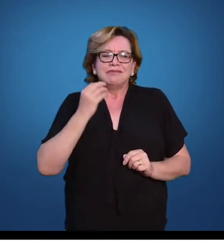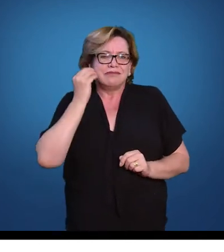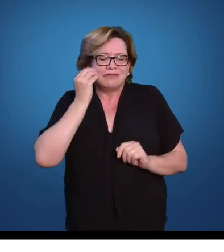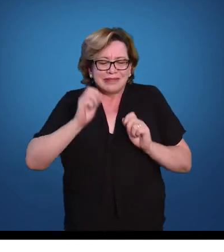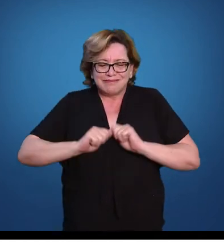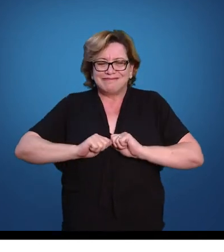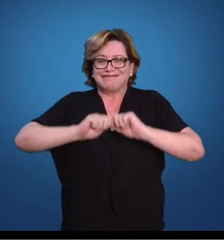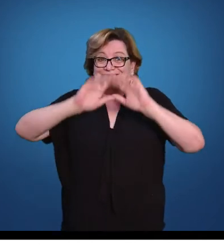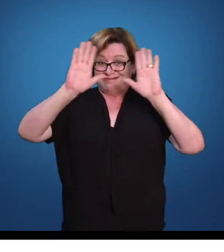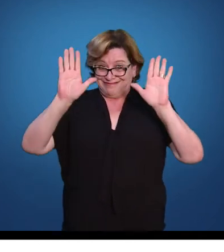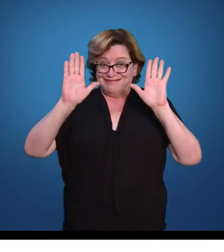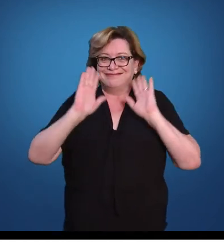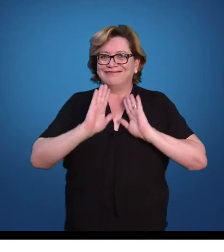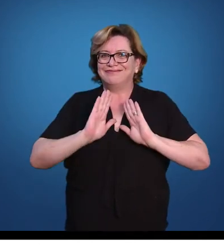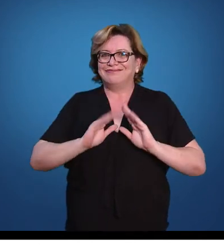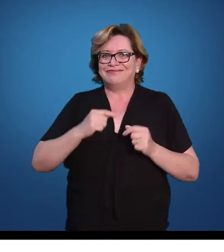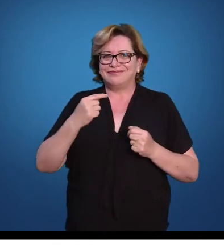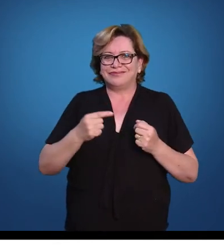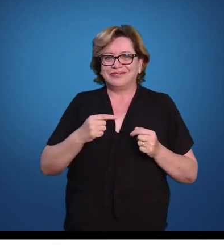claro isso,